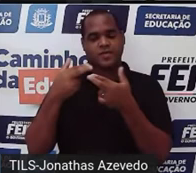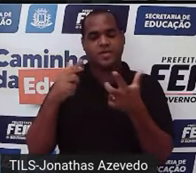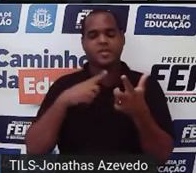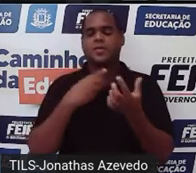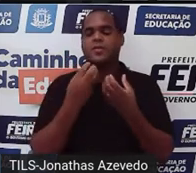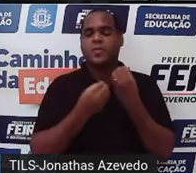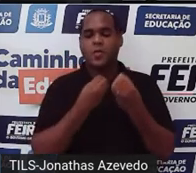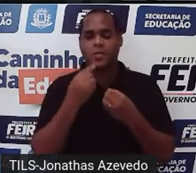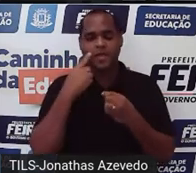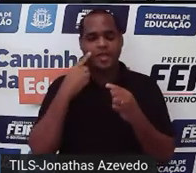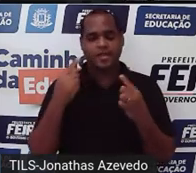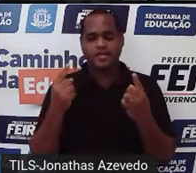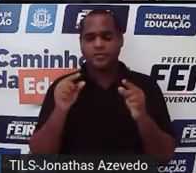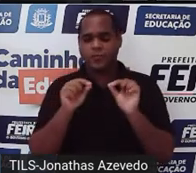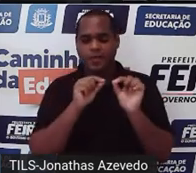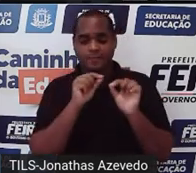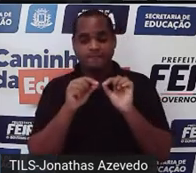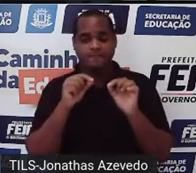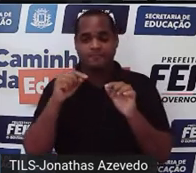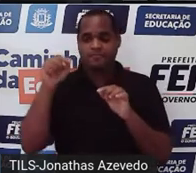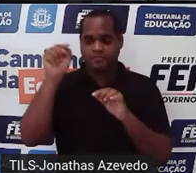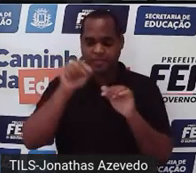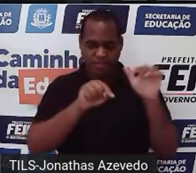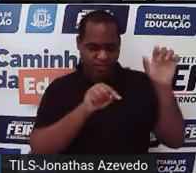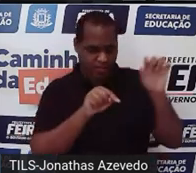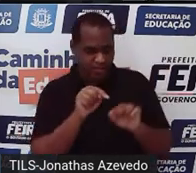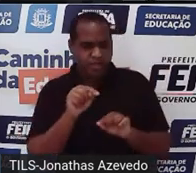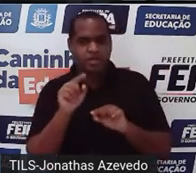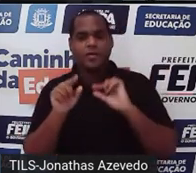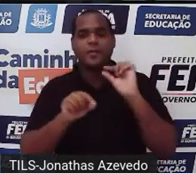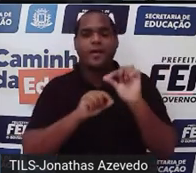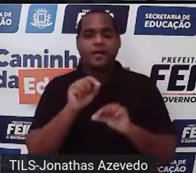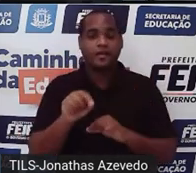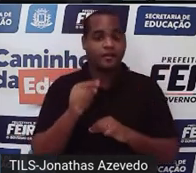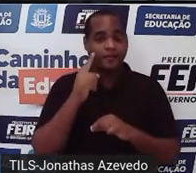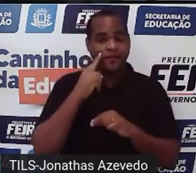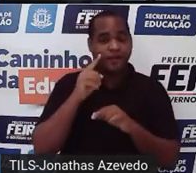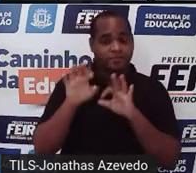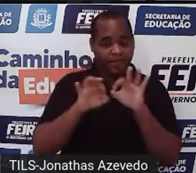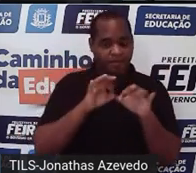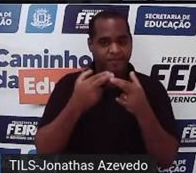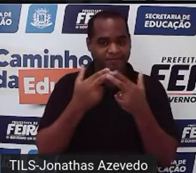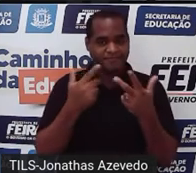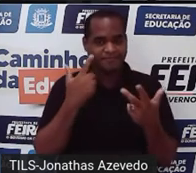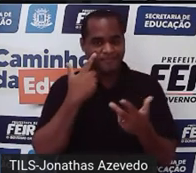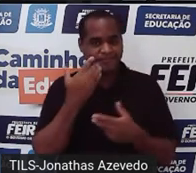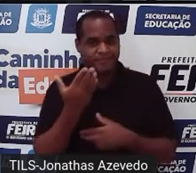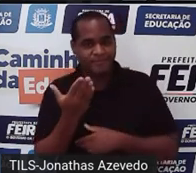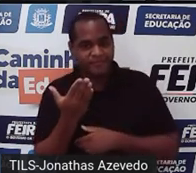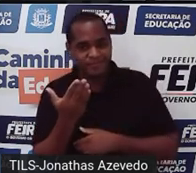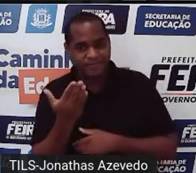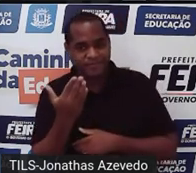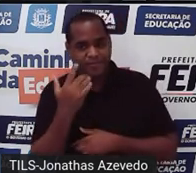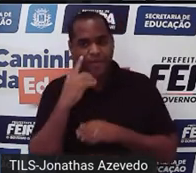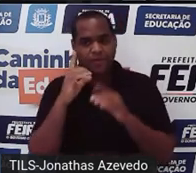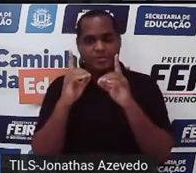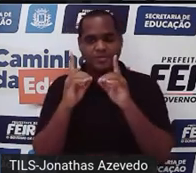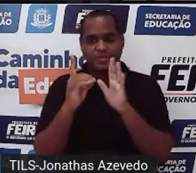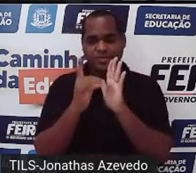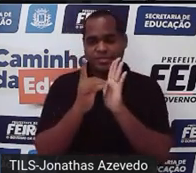retas ficam entre elas tá? então aqui ó fazendo aqui o gráfico usando um recurso digital